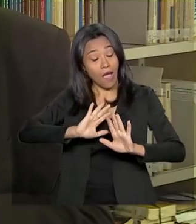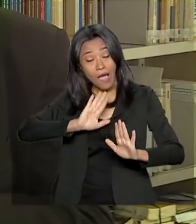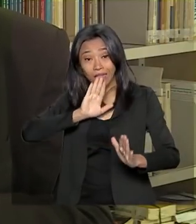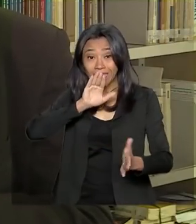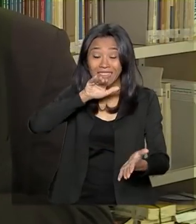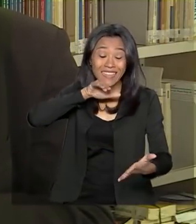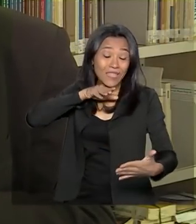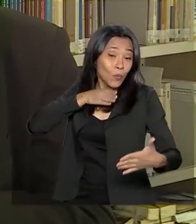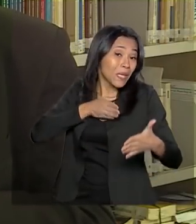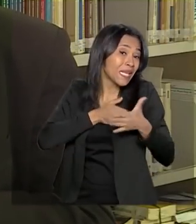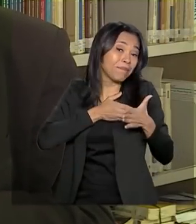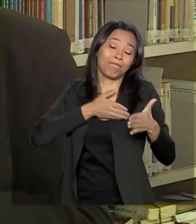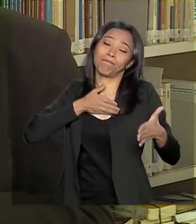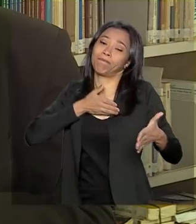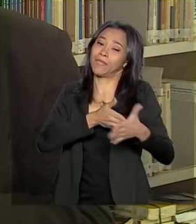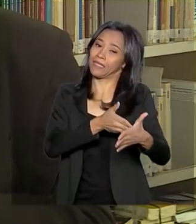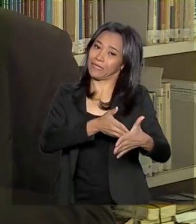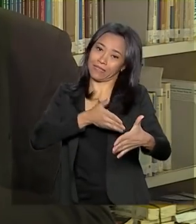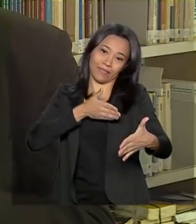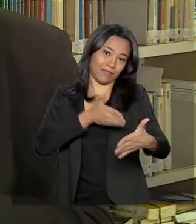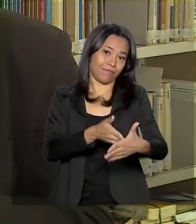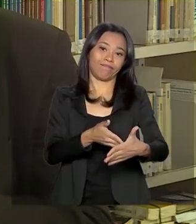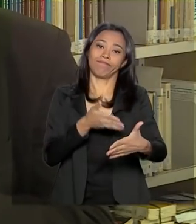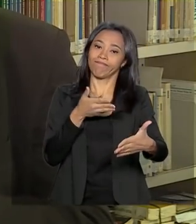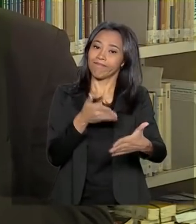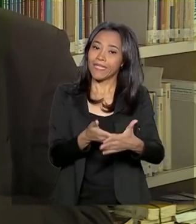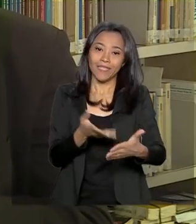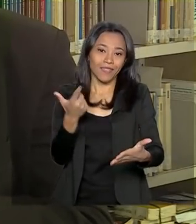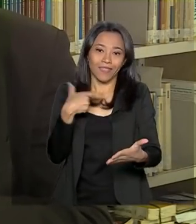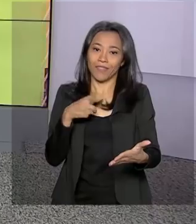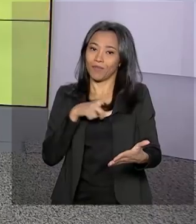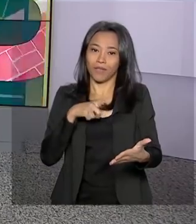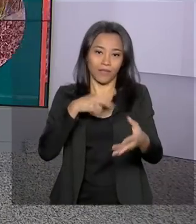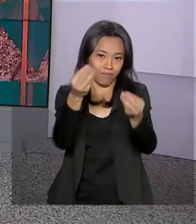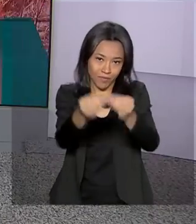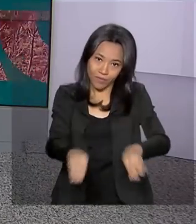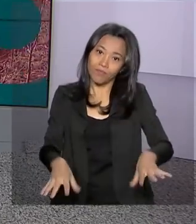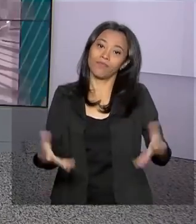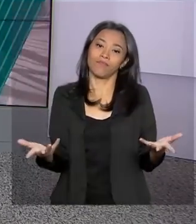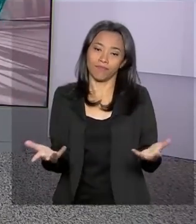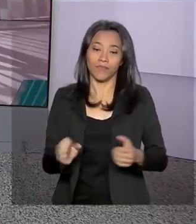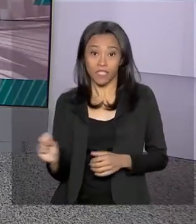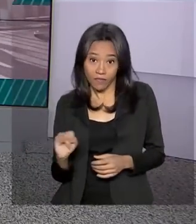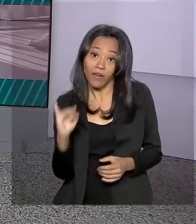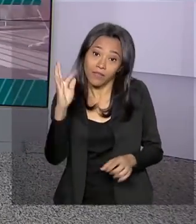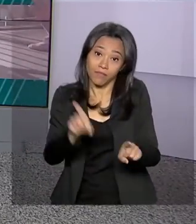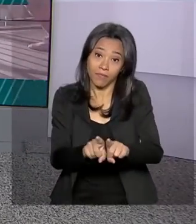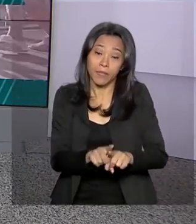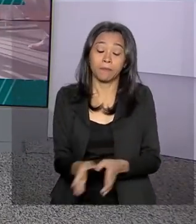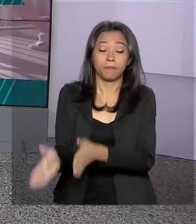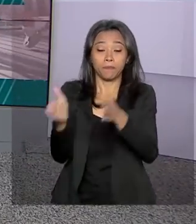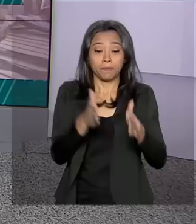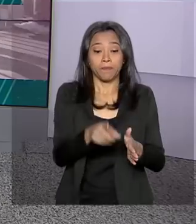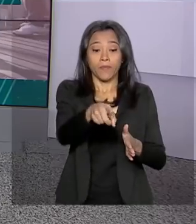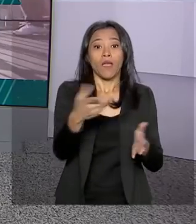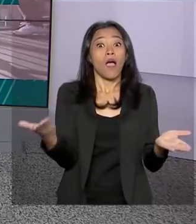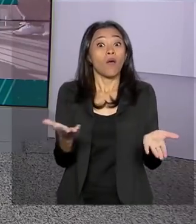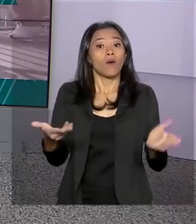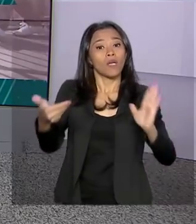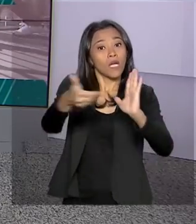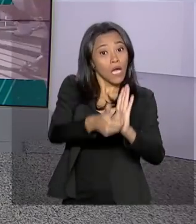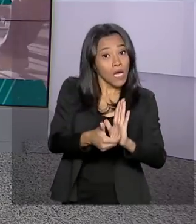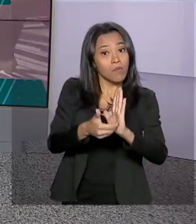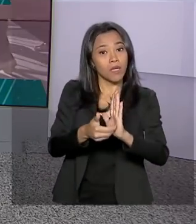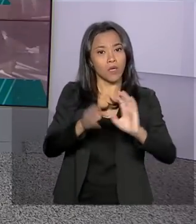limite que não provoca inflação. E agora a agenda do Congresso. A Comissão Especial da